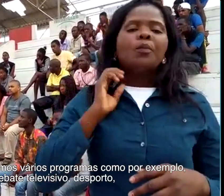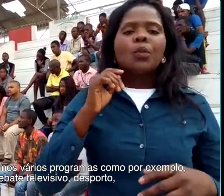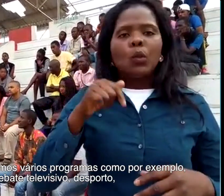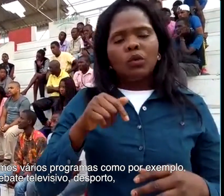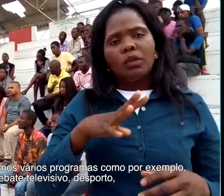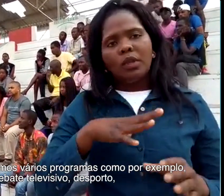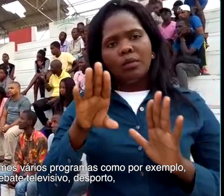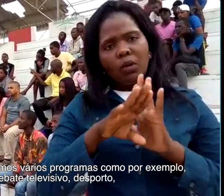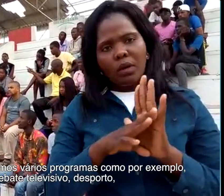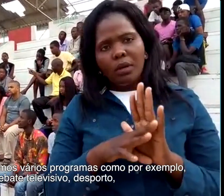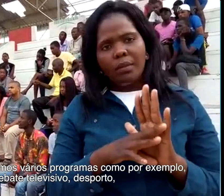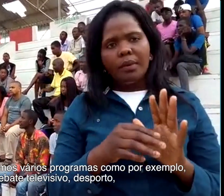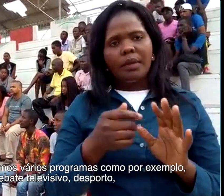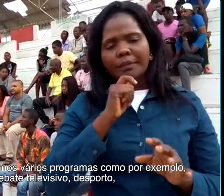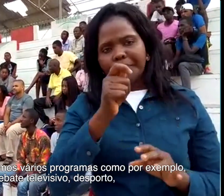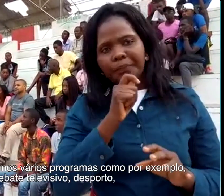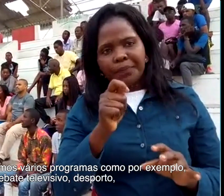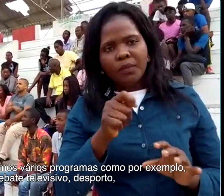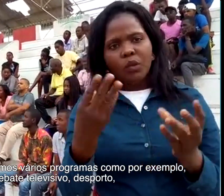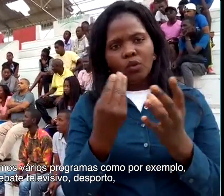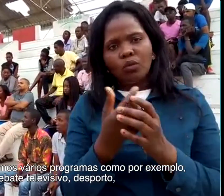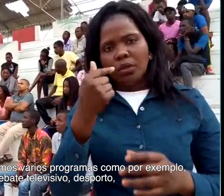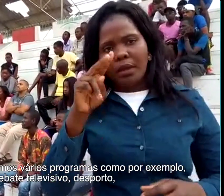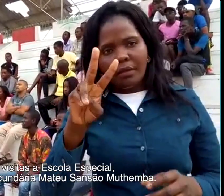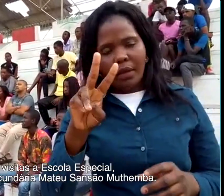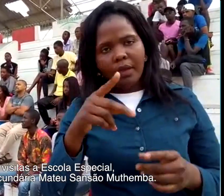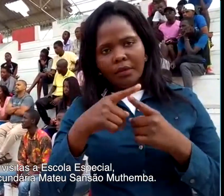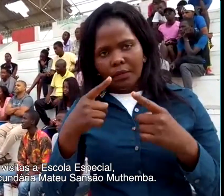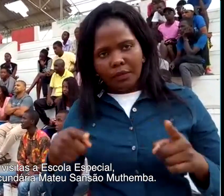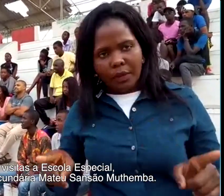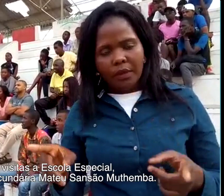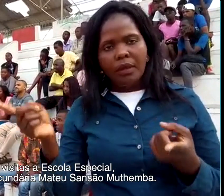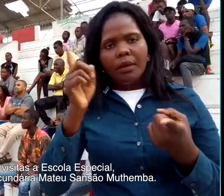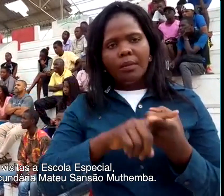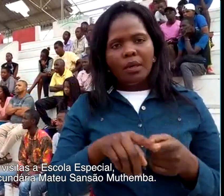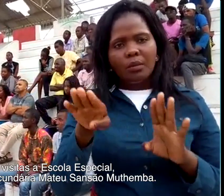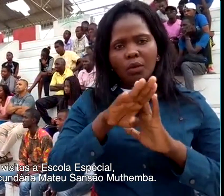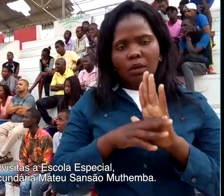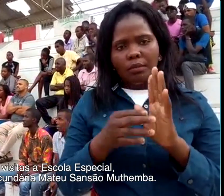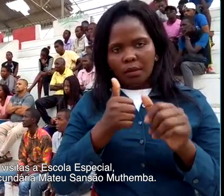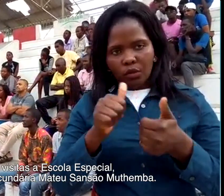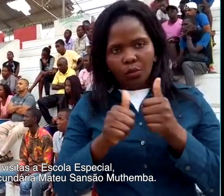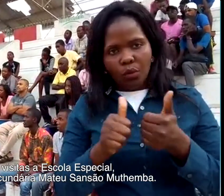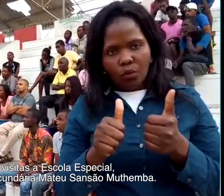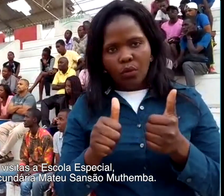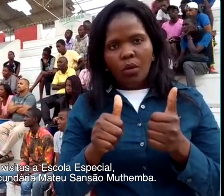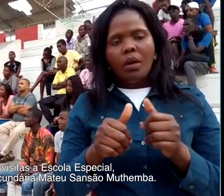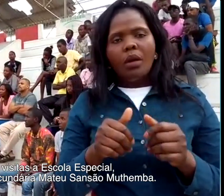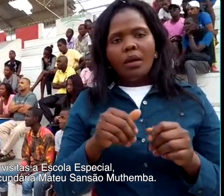desporto e visita à escola especial e escola